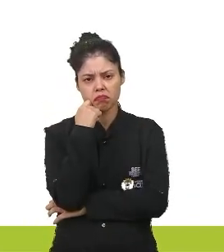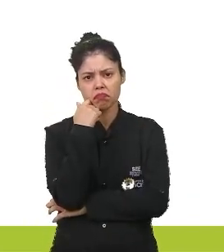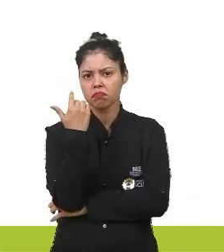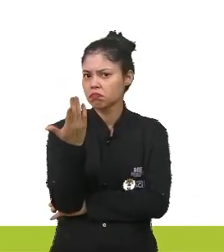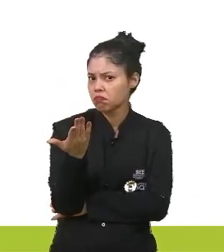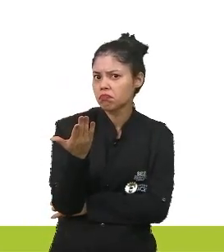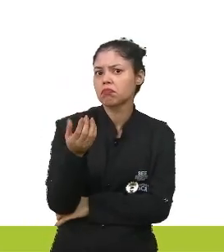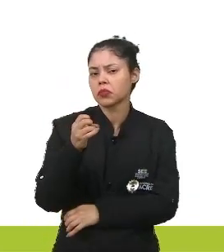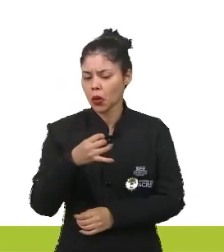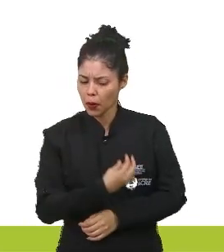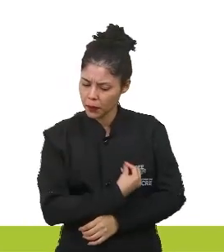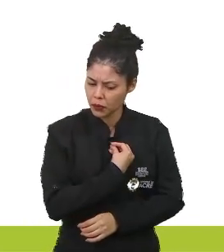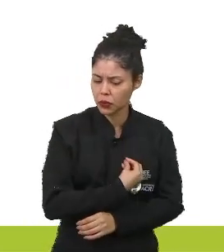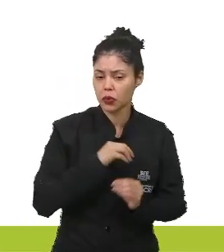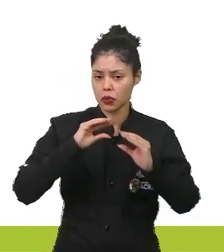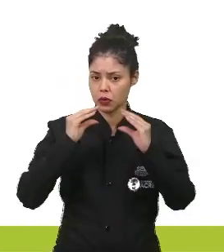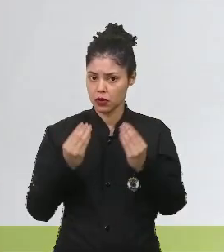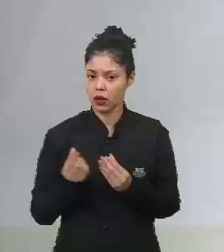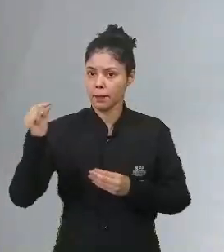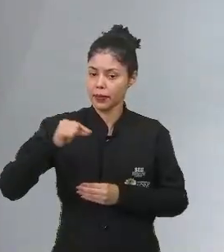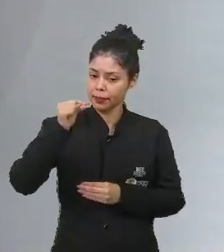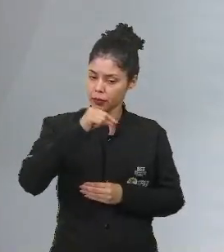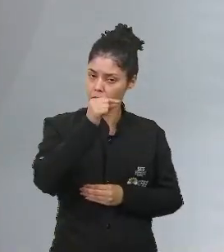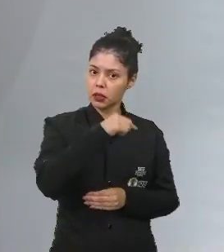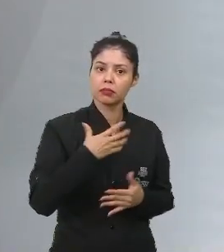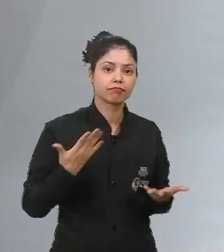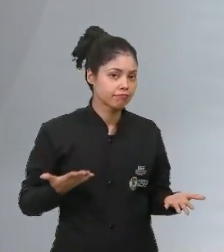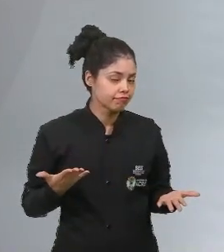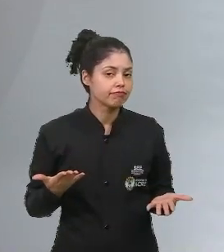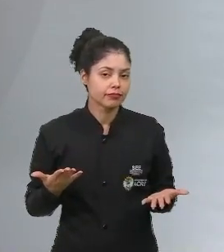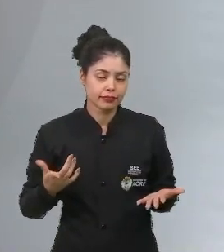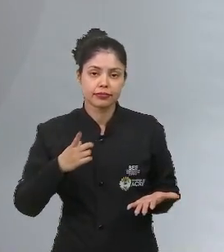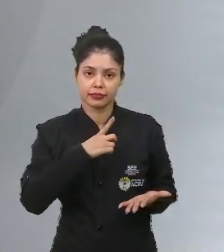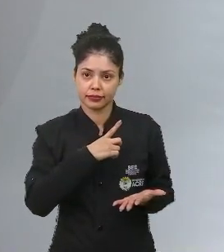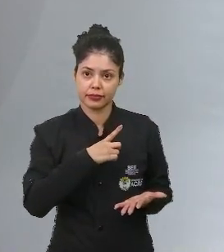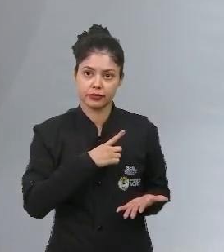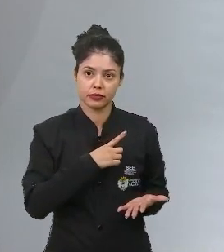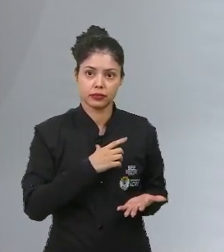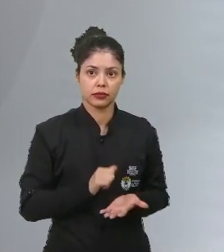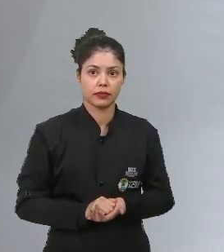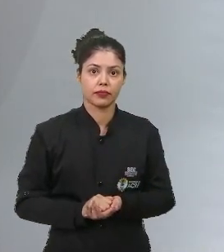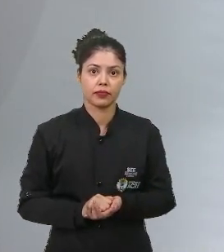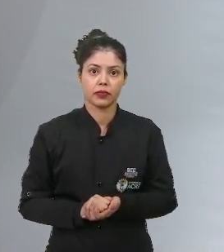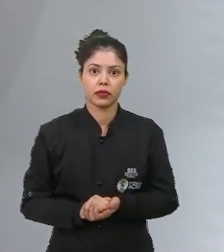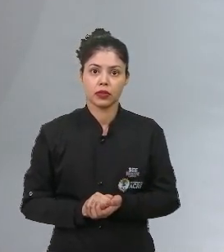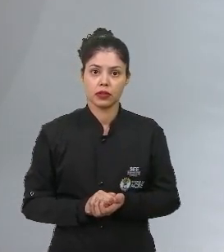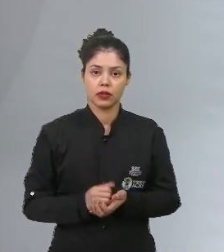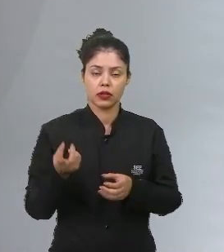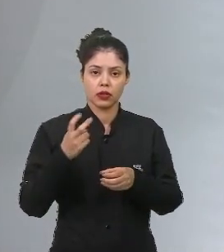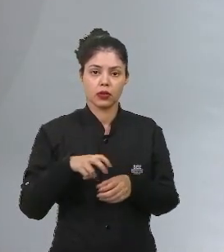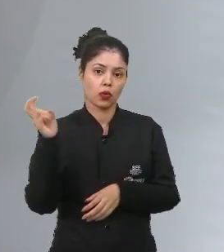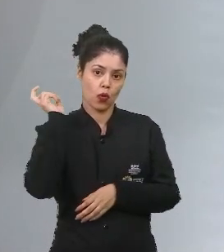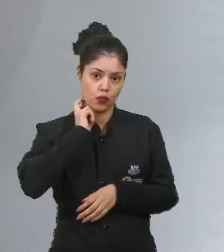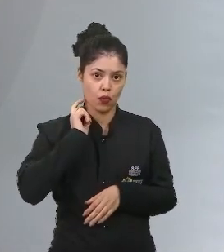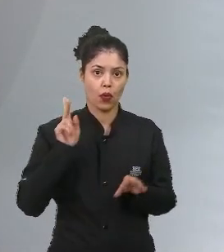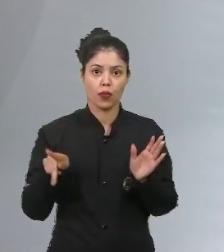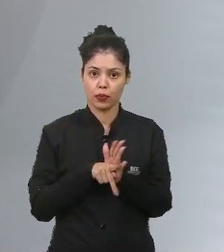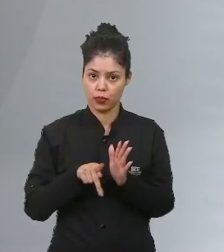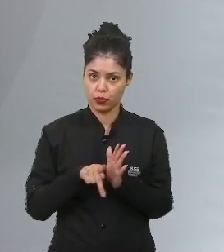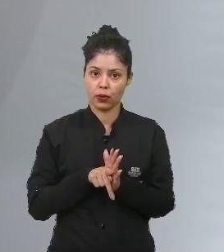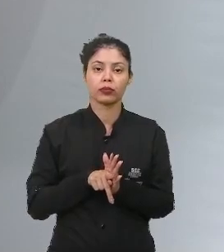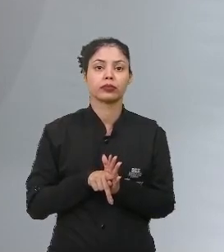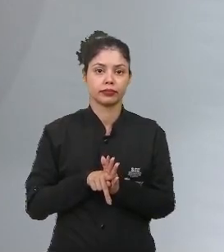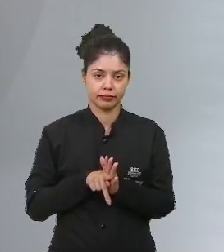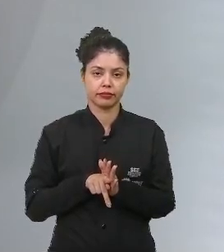se for com a presença de um ser vivo, é a abelha, é a abelha, ou então são os morcegos, ou então é o próprio ser humano,